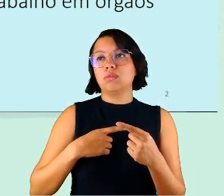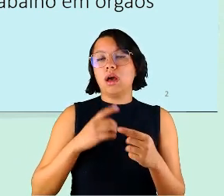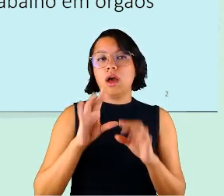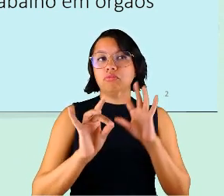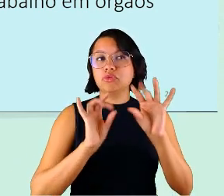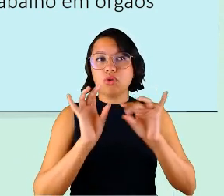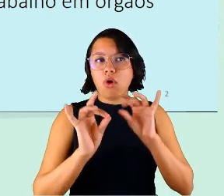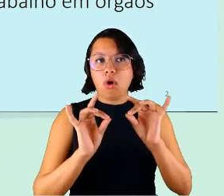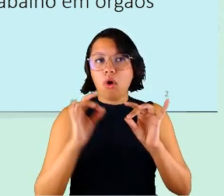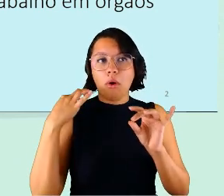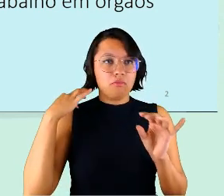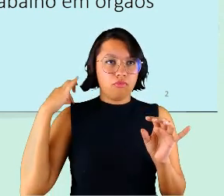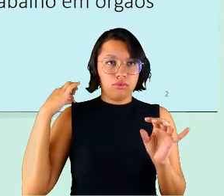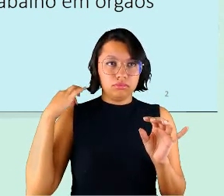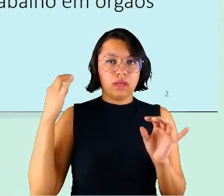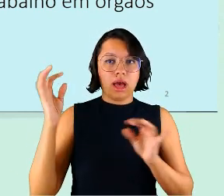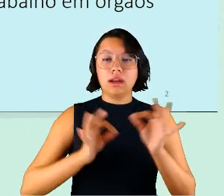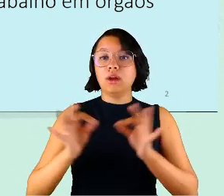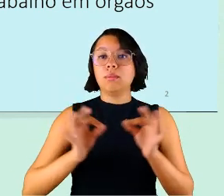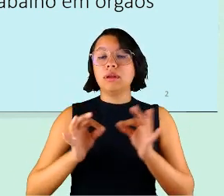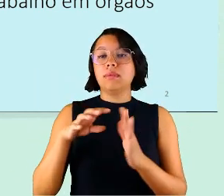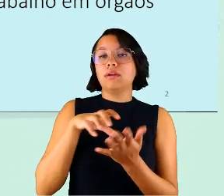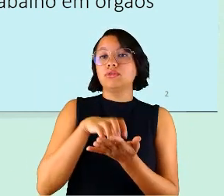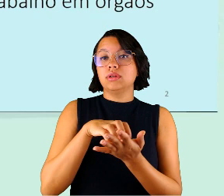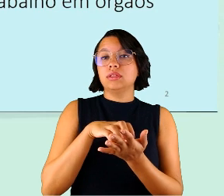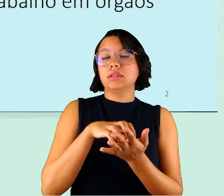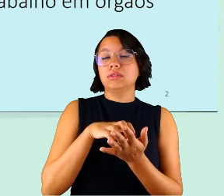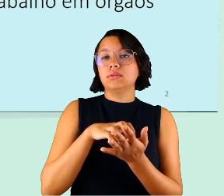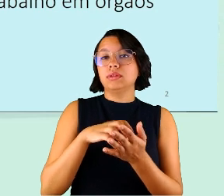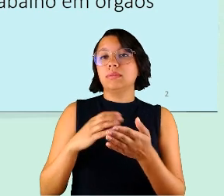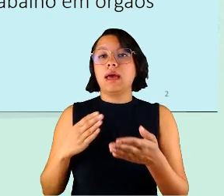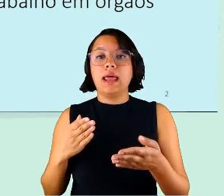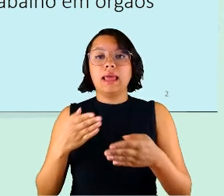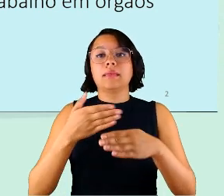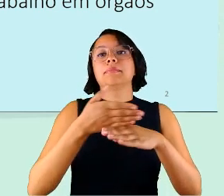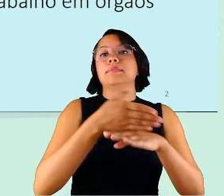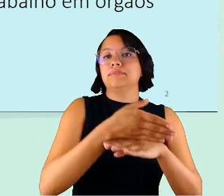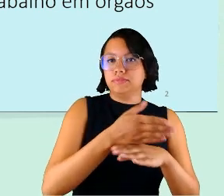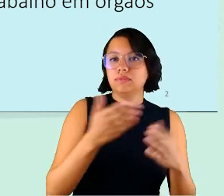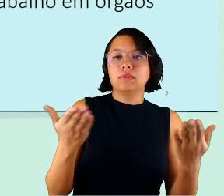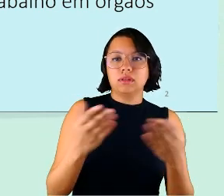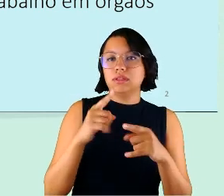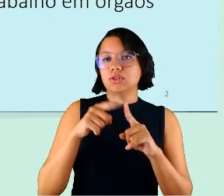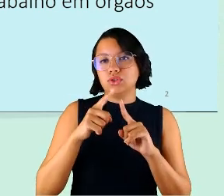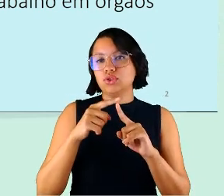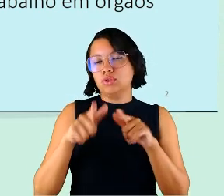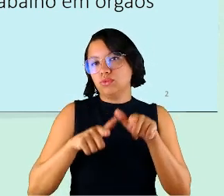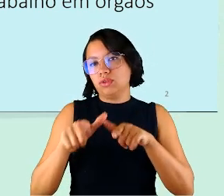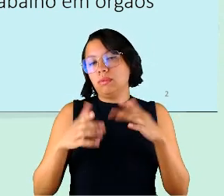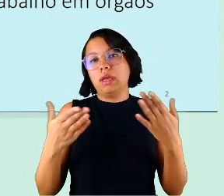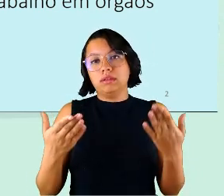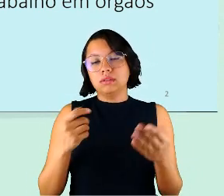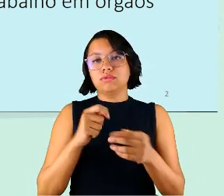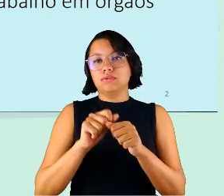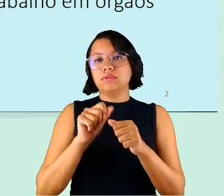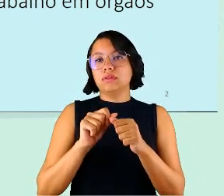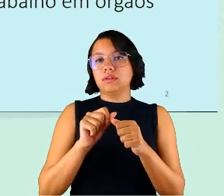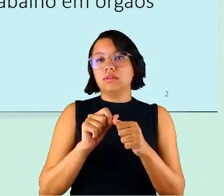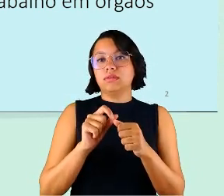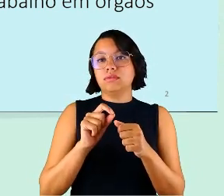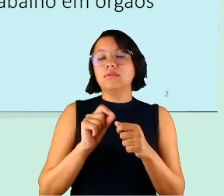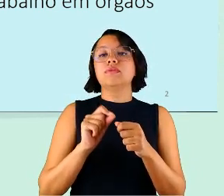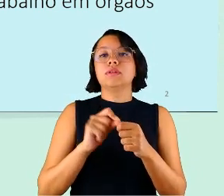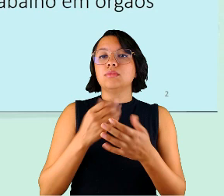e um preparo pelas organizações para o ingresso das pessoas na modalidade. Então, nós fizemos estudos em Tribunal